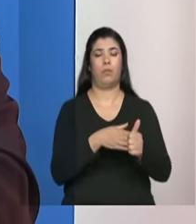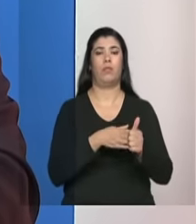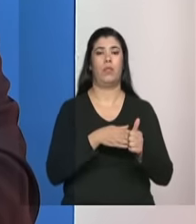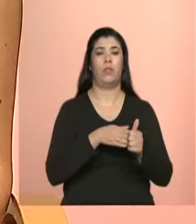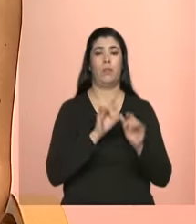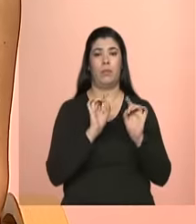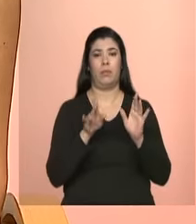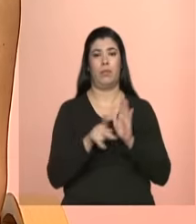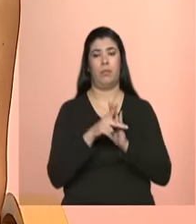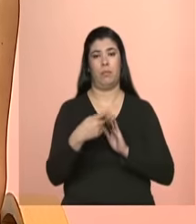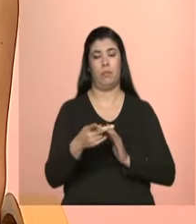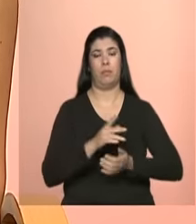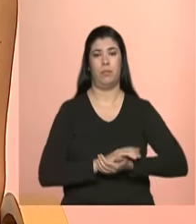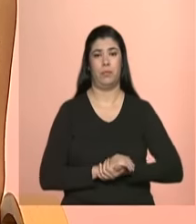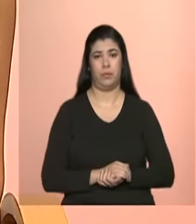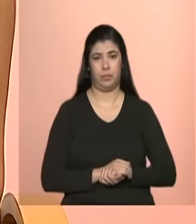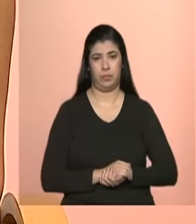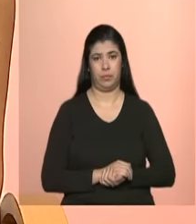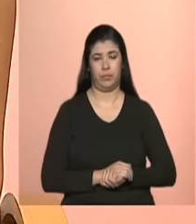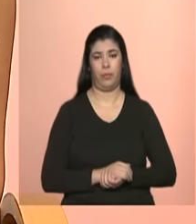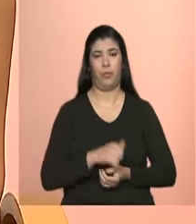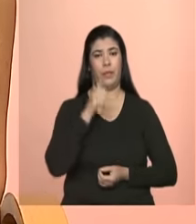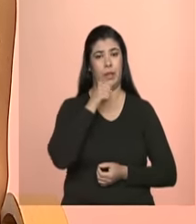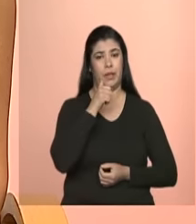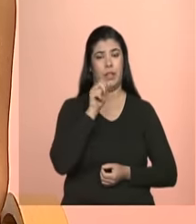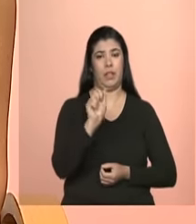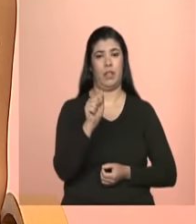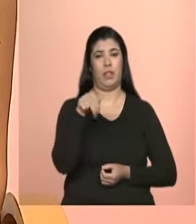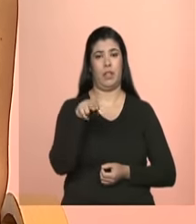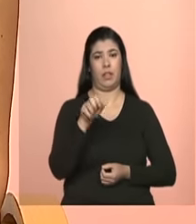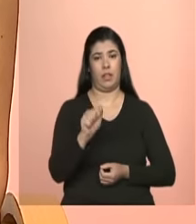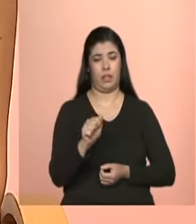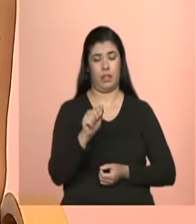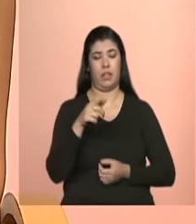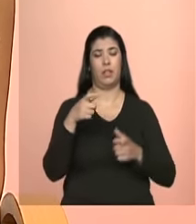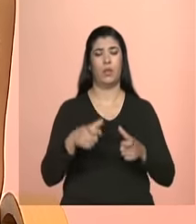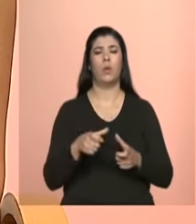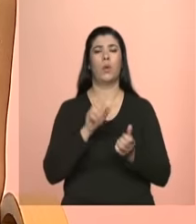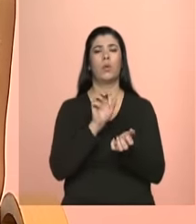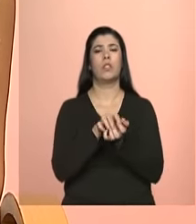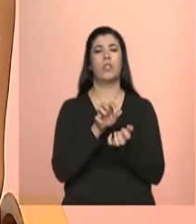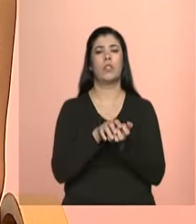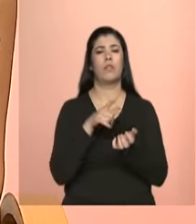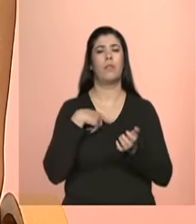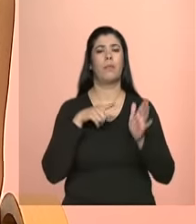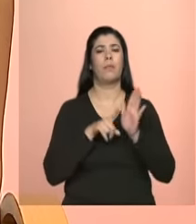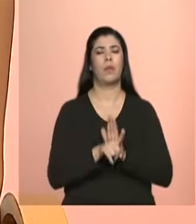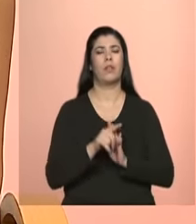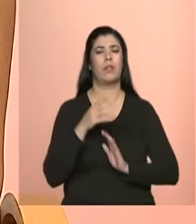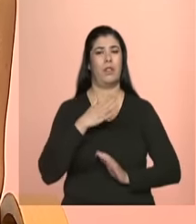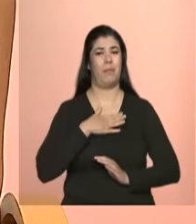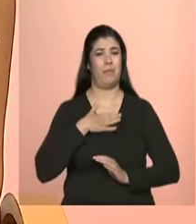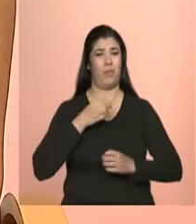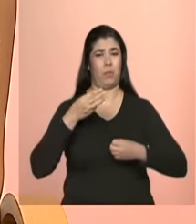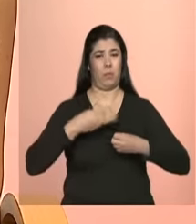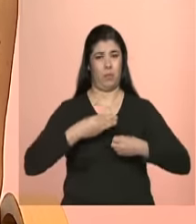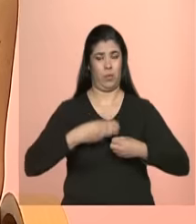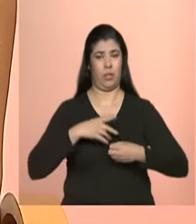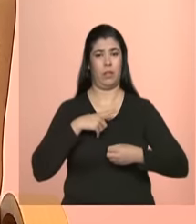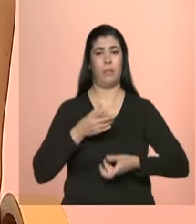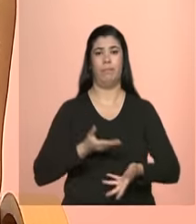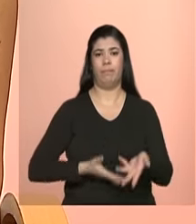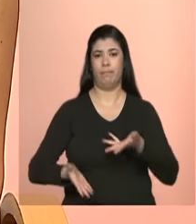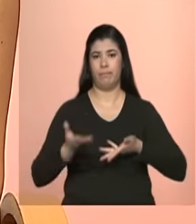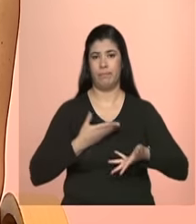Ok Ana Cecília ela questiona de Recife Pernambuco no meu município há serviços de acolhimento